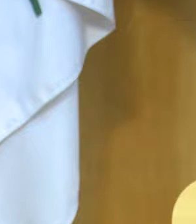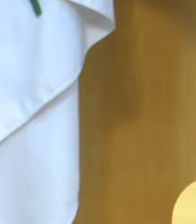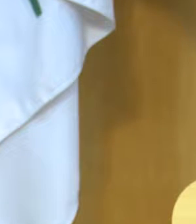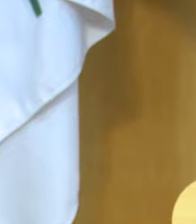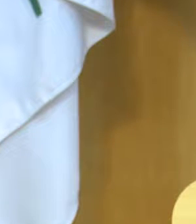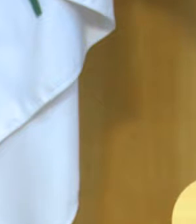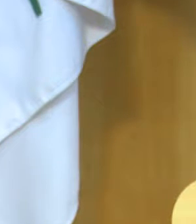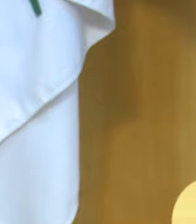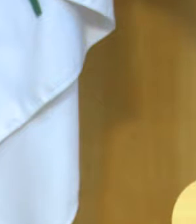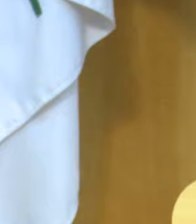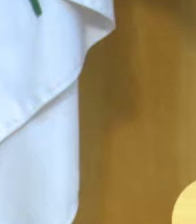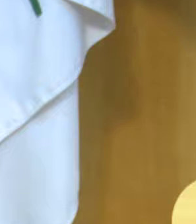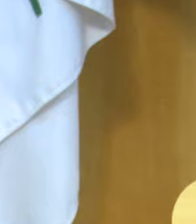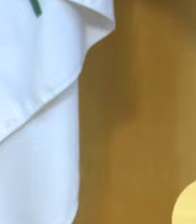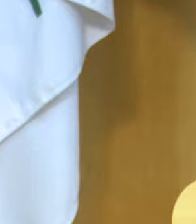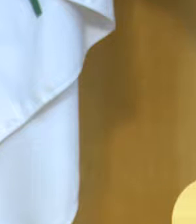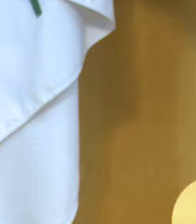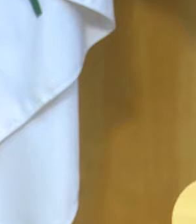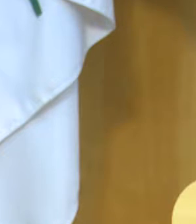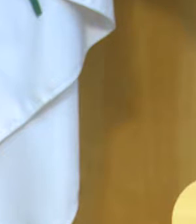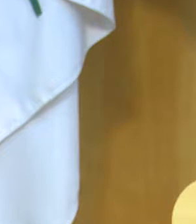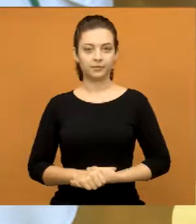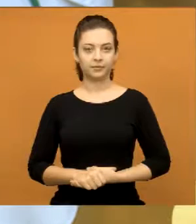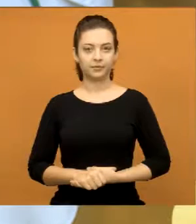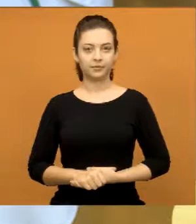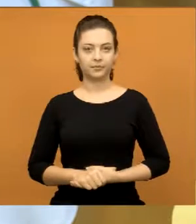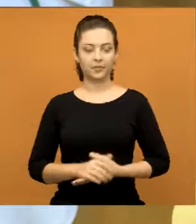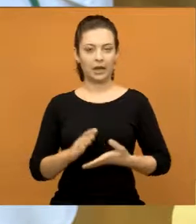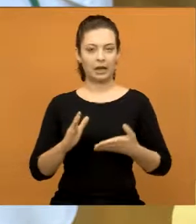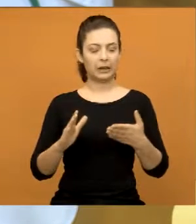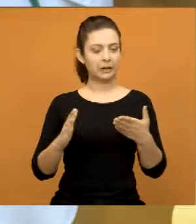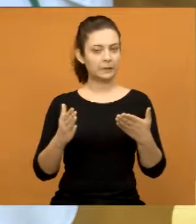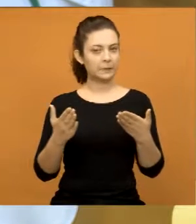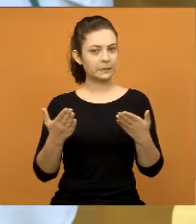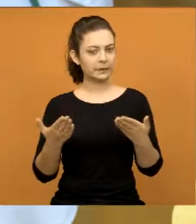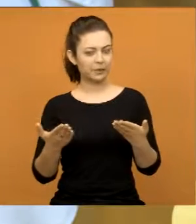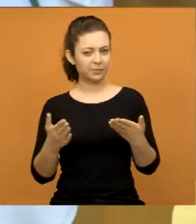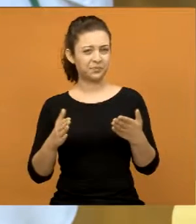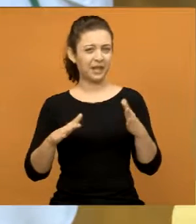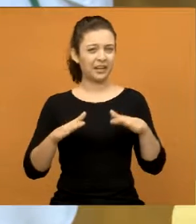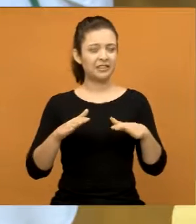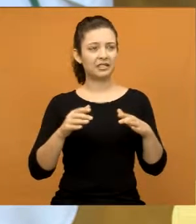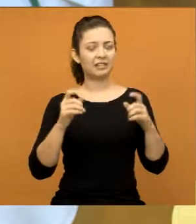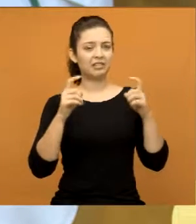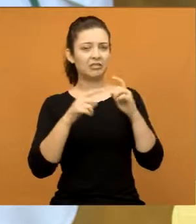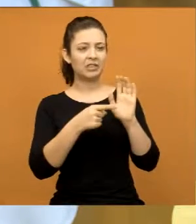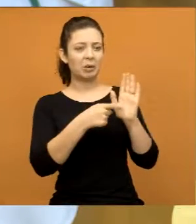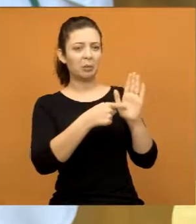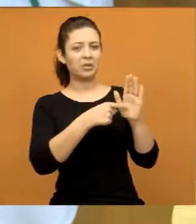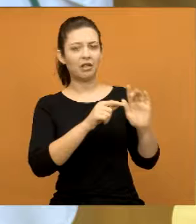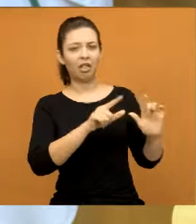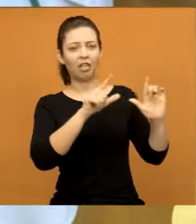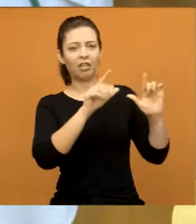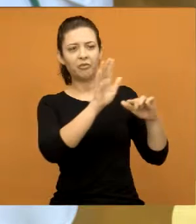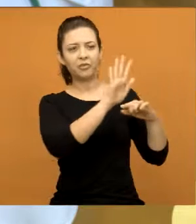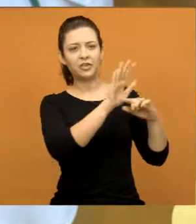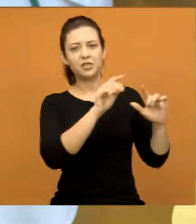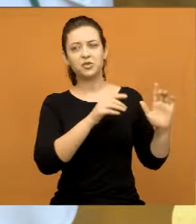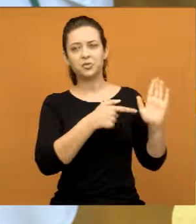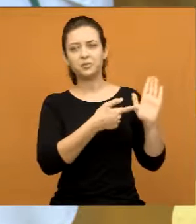eu confesso para vocês que eu tenho algumas restrições, às vezes, de apresentar esse tipo de trabalho, principalmente aqui na sessão.